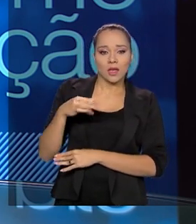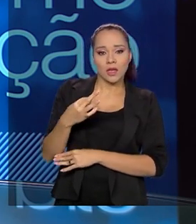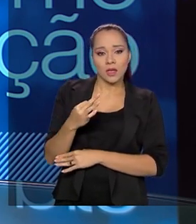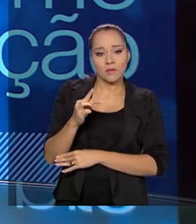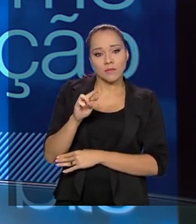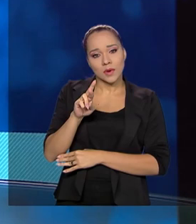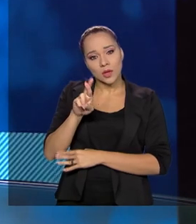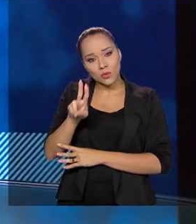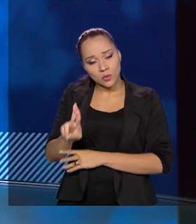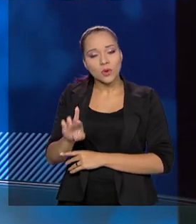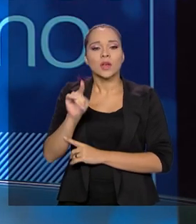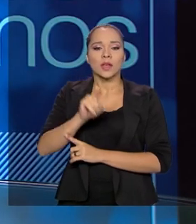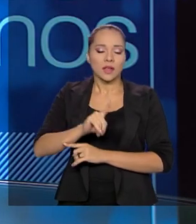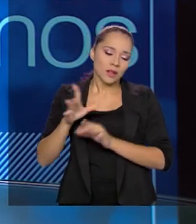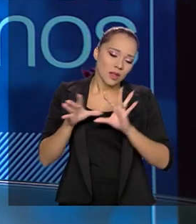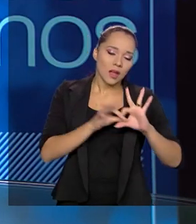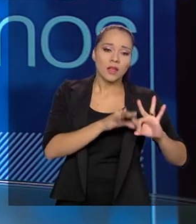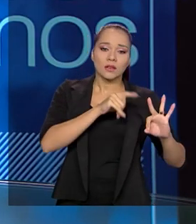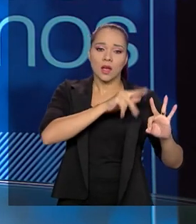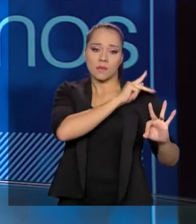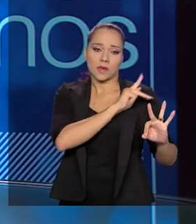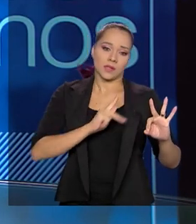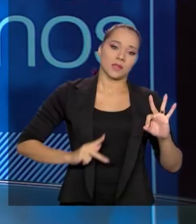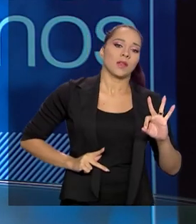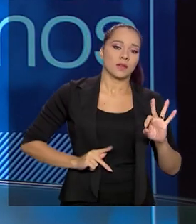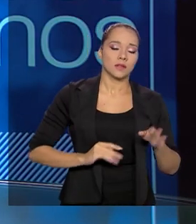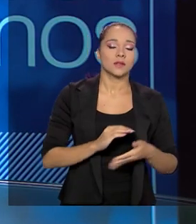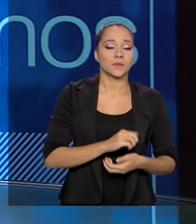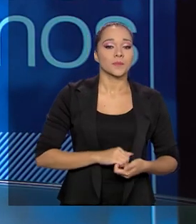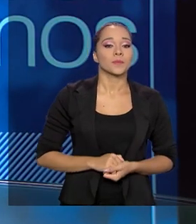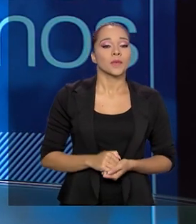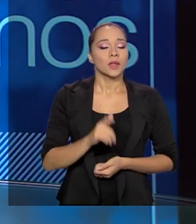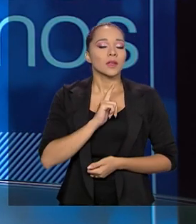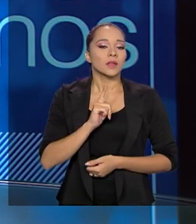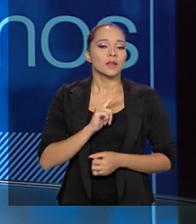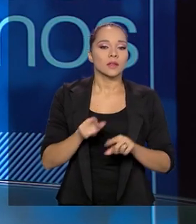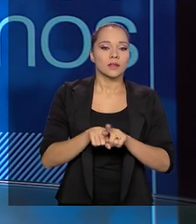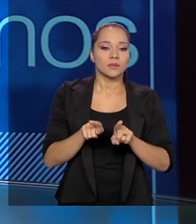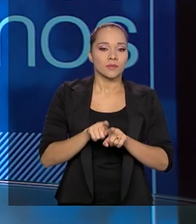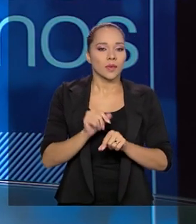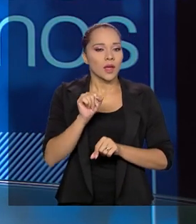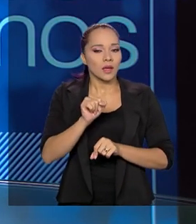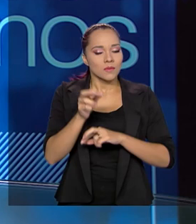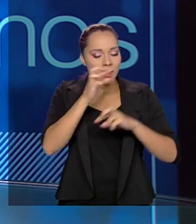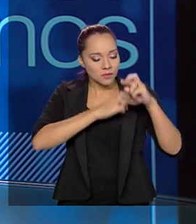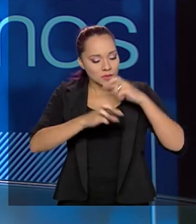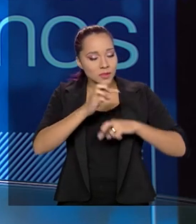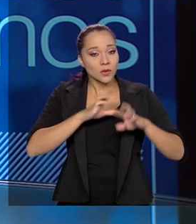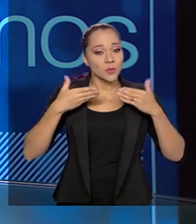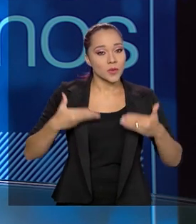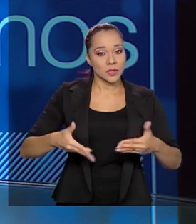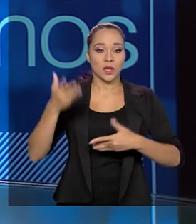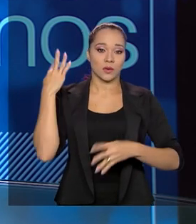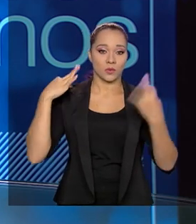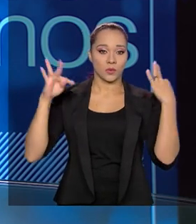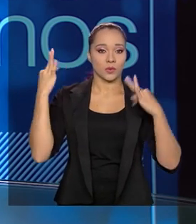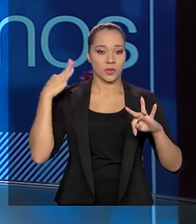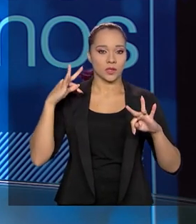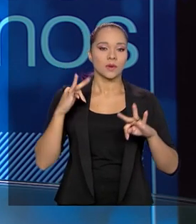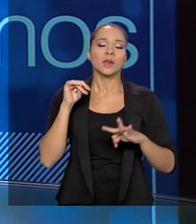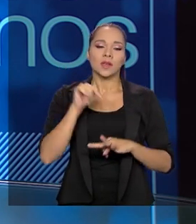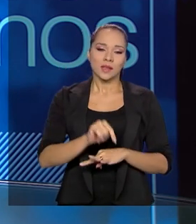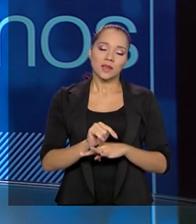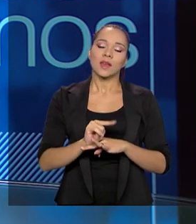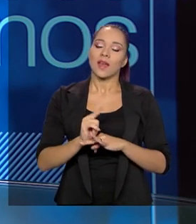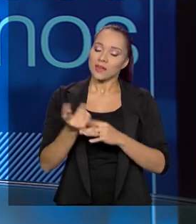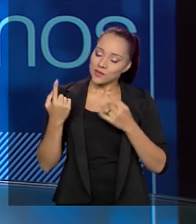somos ligados diretamente à Presidência da República e temos uma supervisão do Ministério do Turismo, que é o nosso